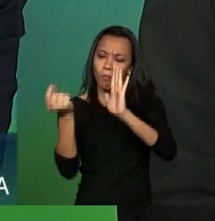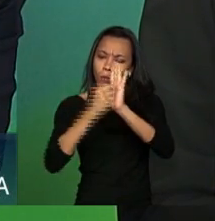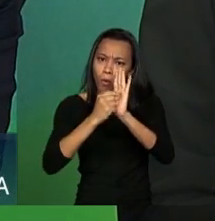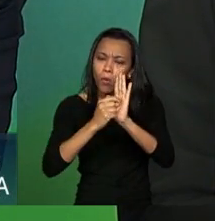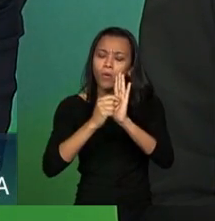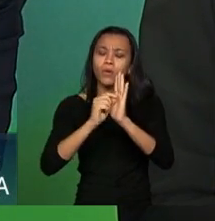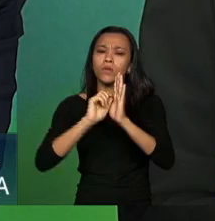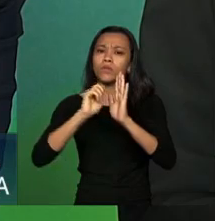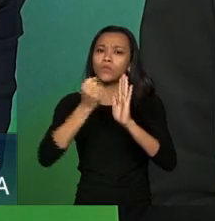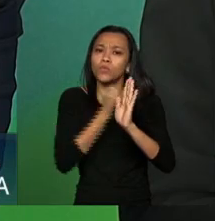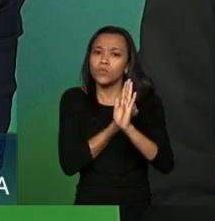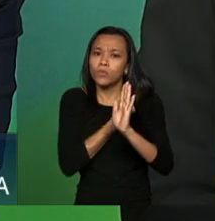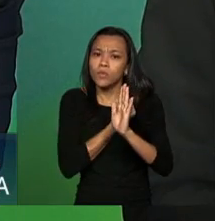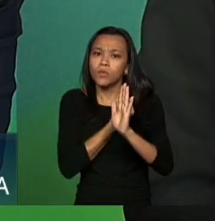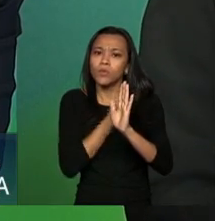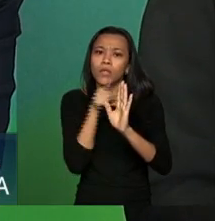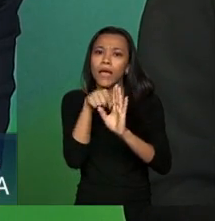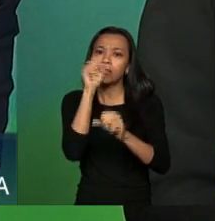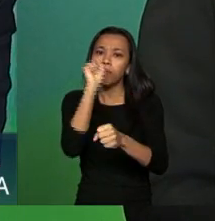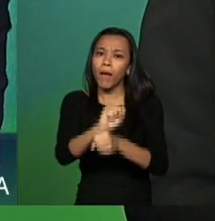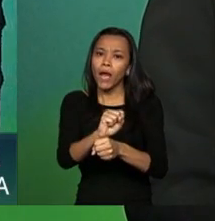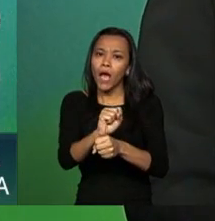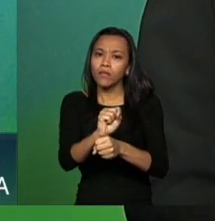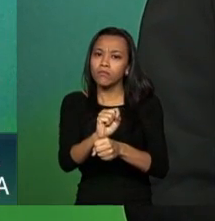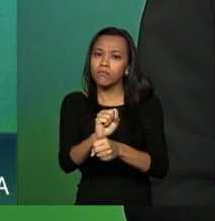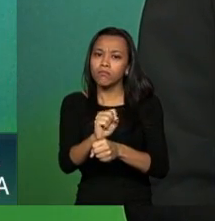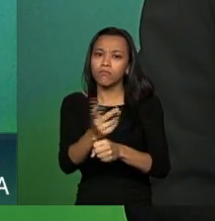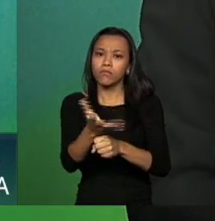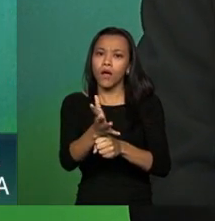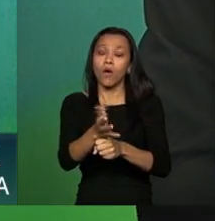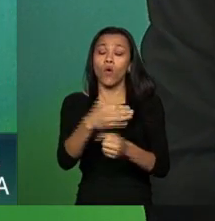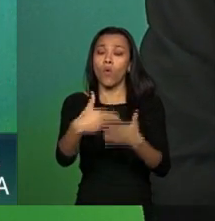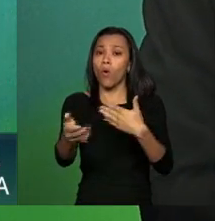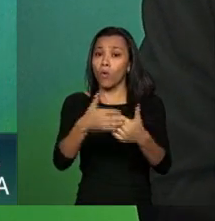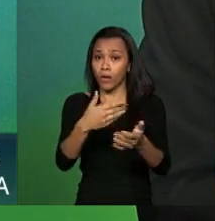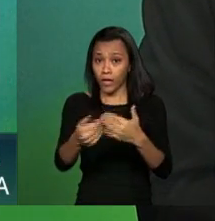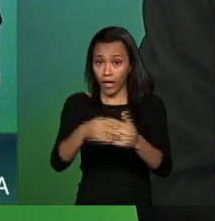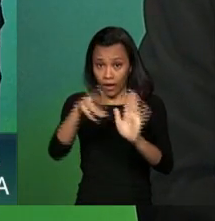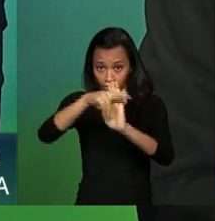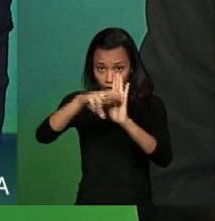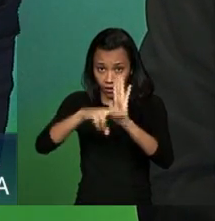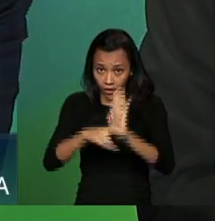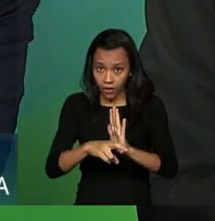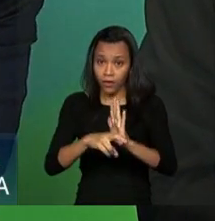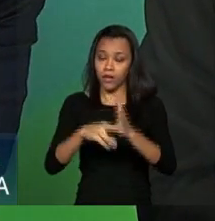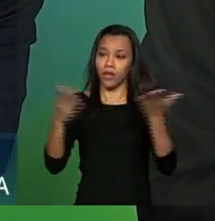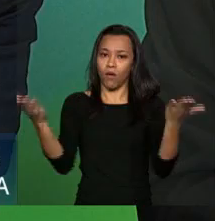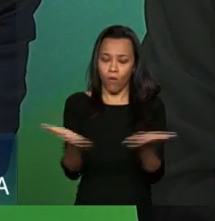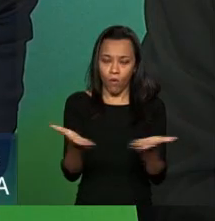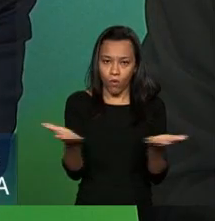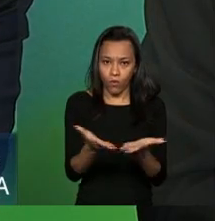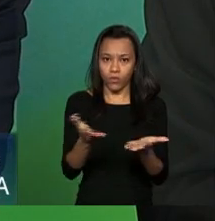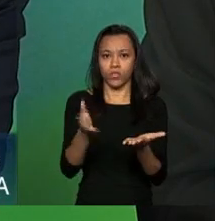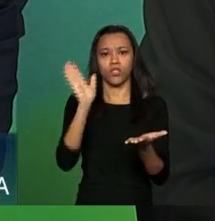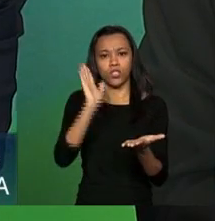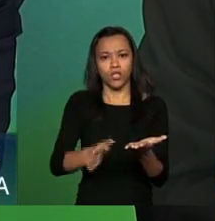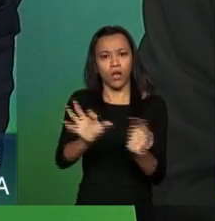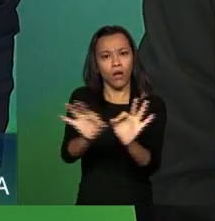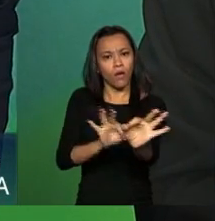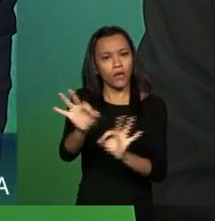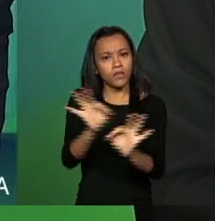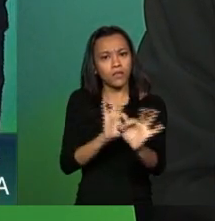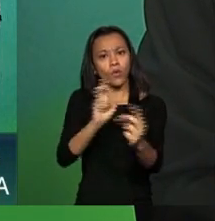ele não pode ser estático. Qualquer conceito que você estabeleça hoje, como regra de cálculo ou de acesso à